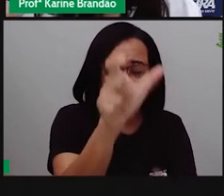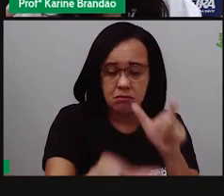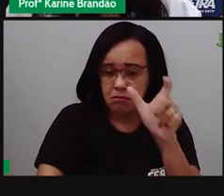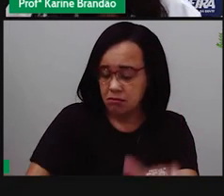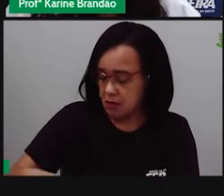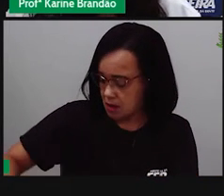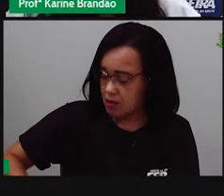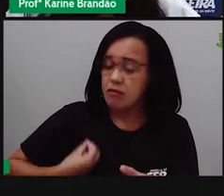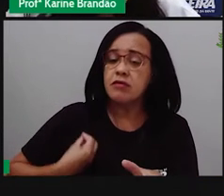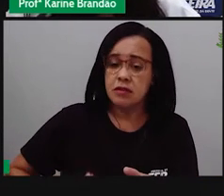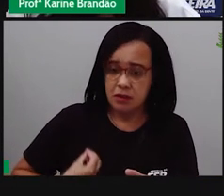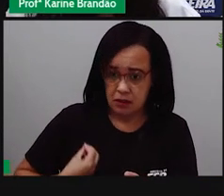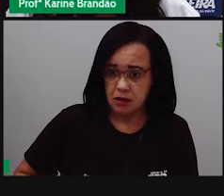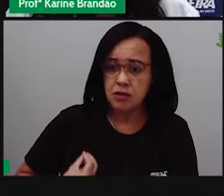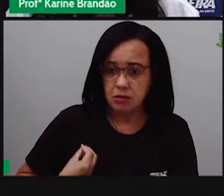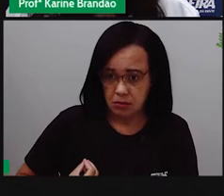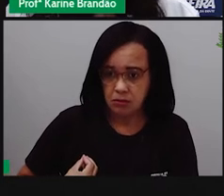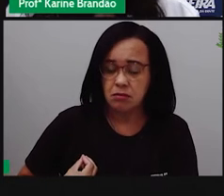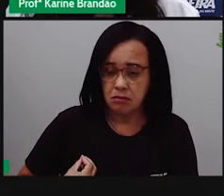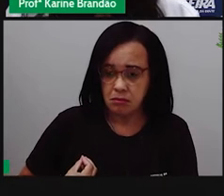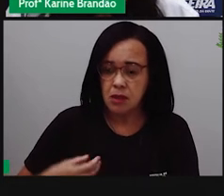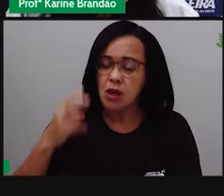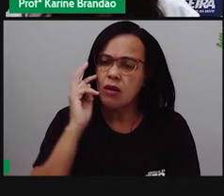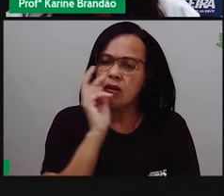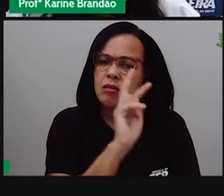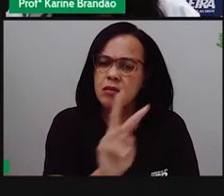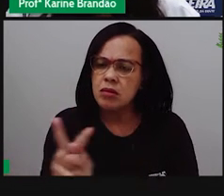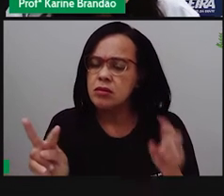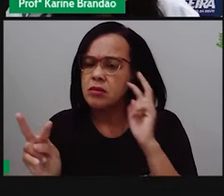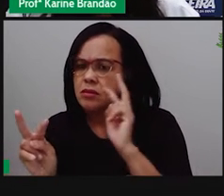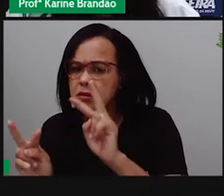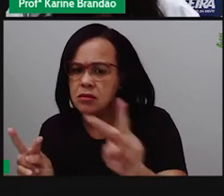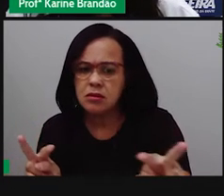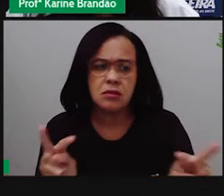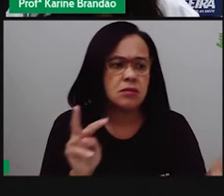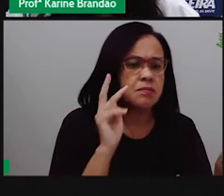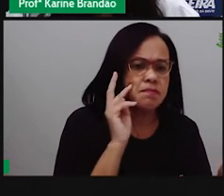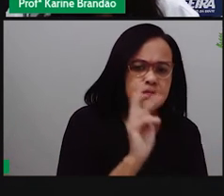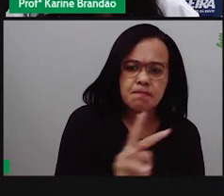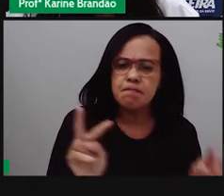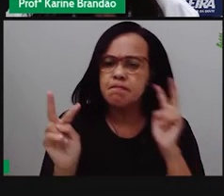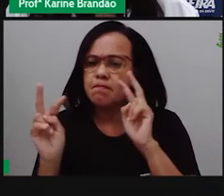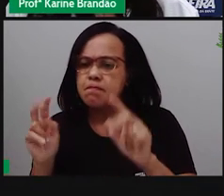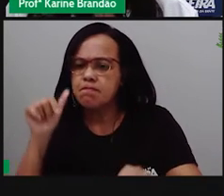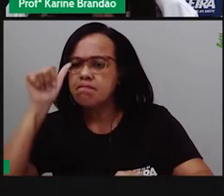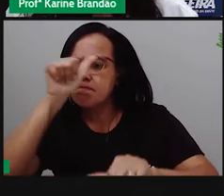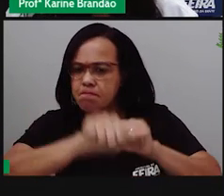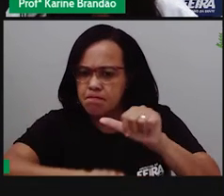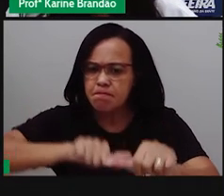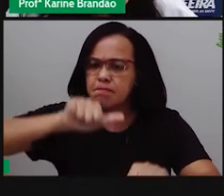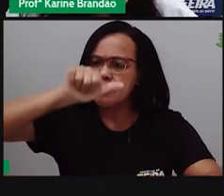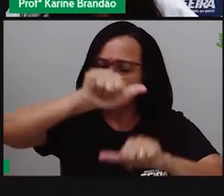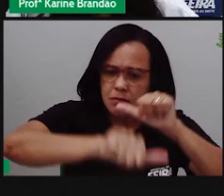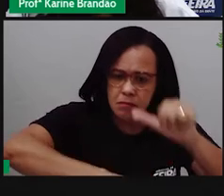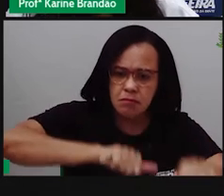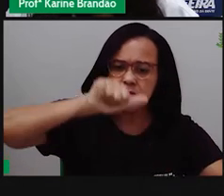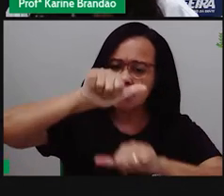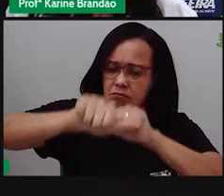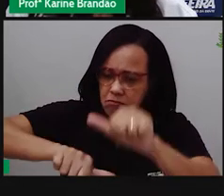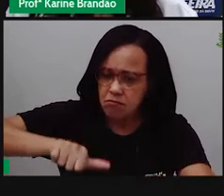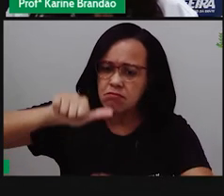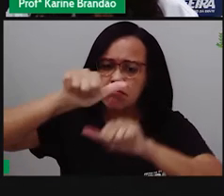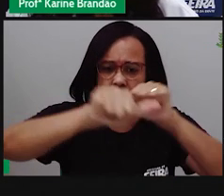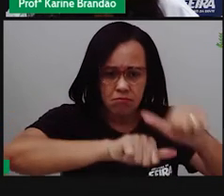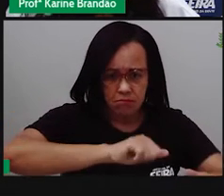seja, é quando a gente olha para o ambiente e vê as mudanças, as diferenças, as variações que existem dentro das